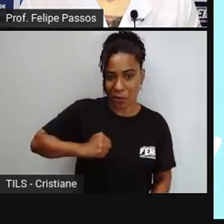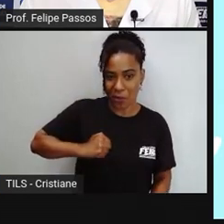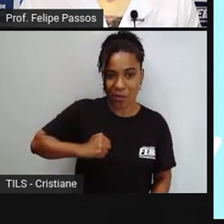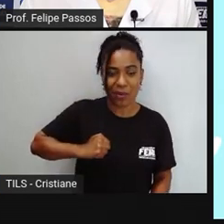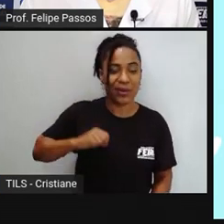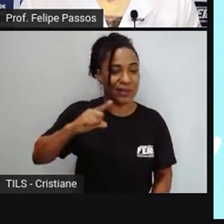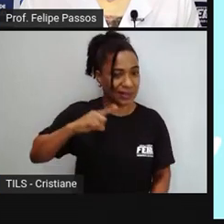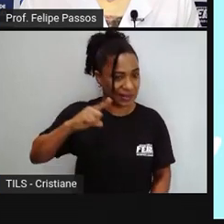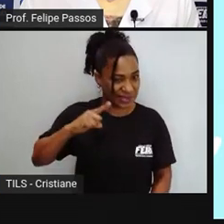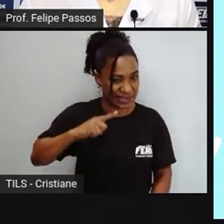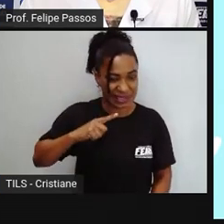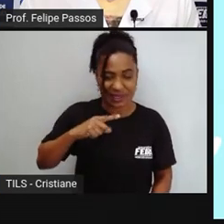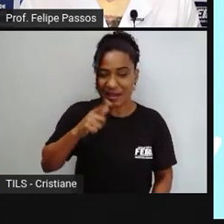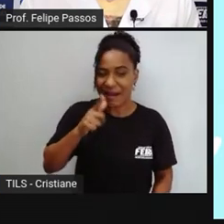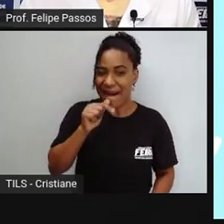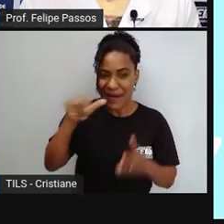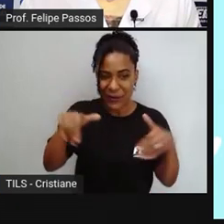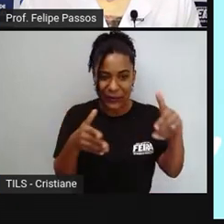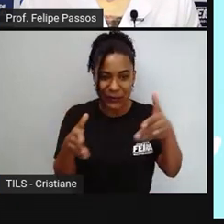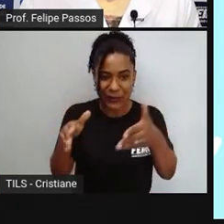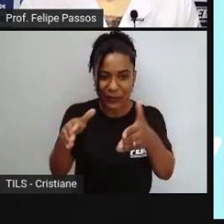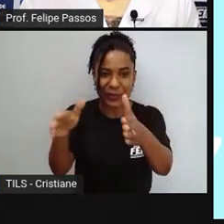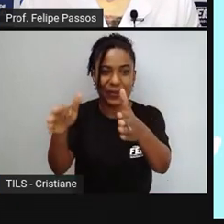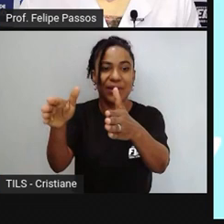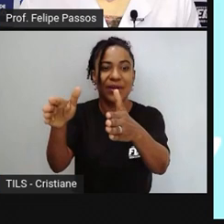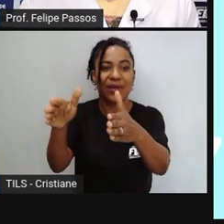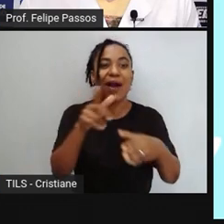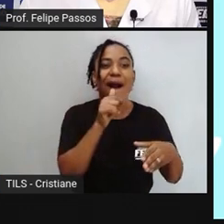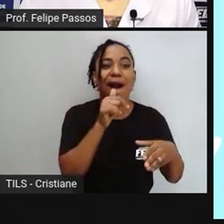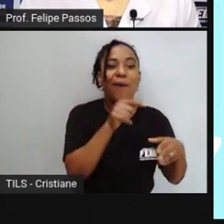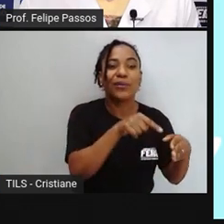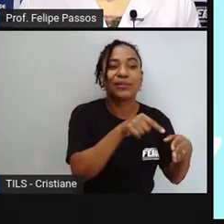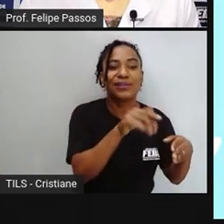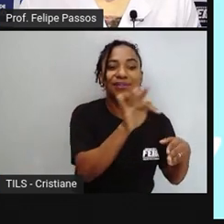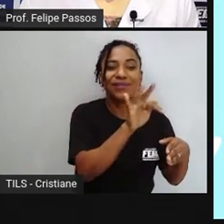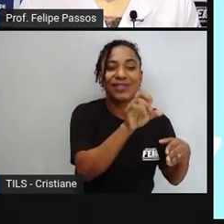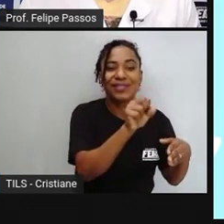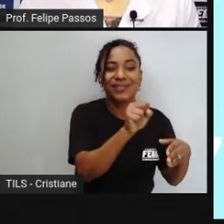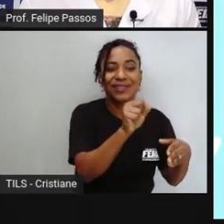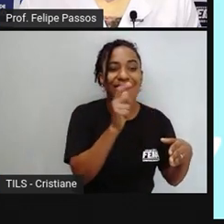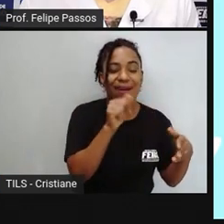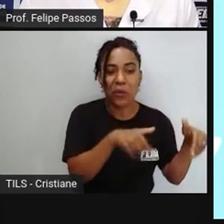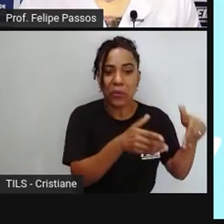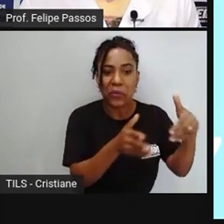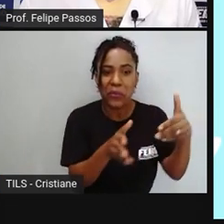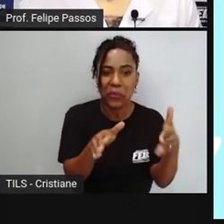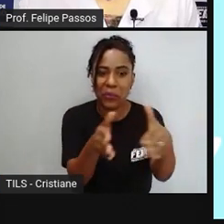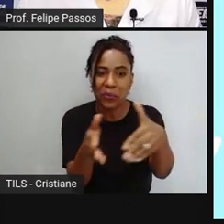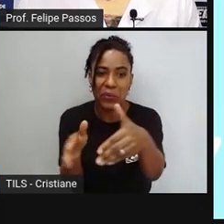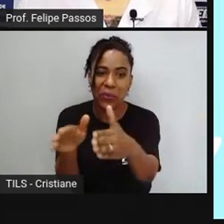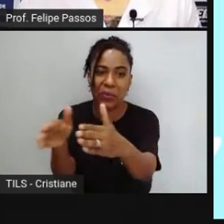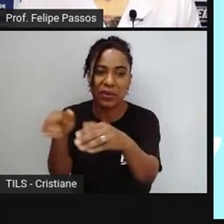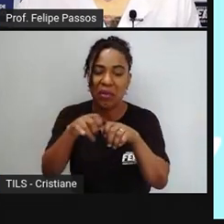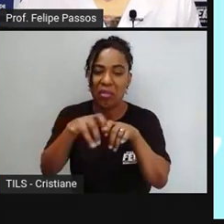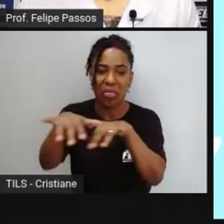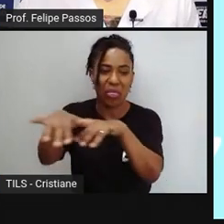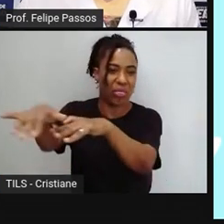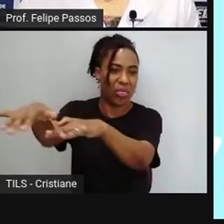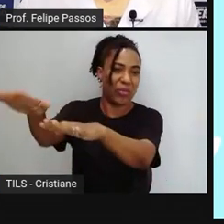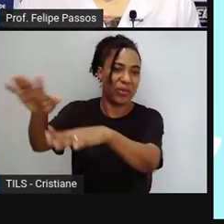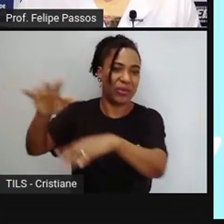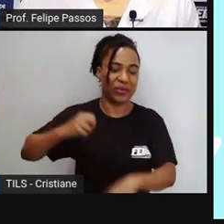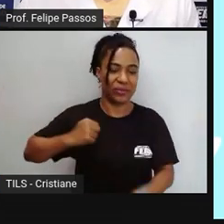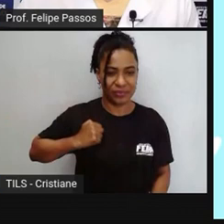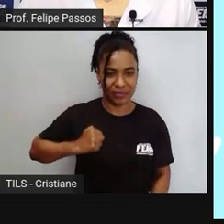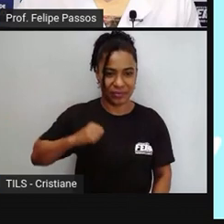sendo lançado de Feira de Santana nossa como essa